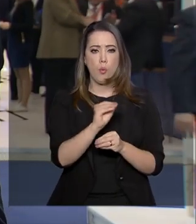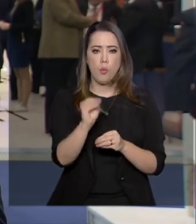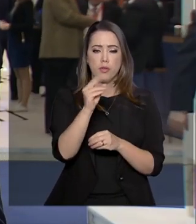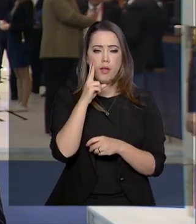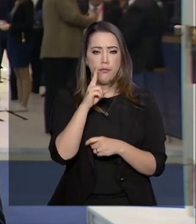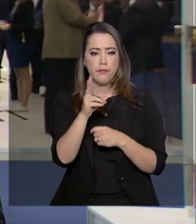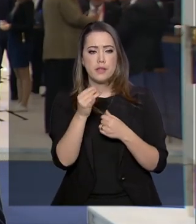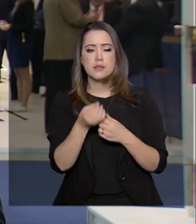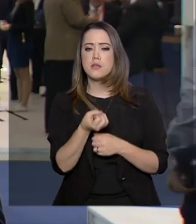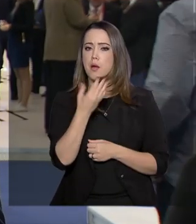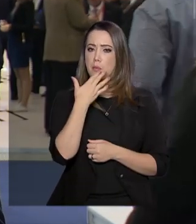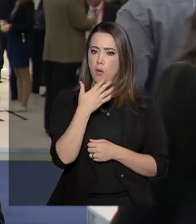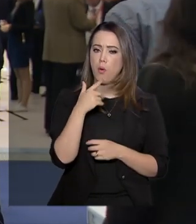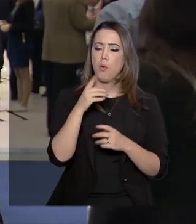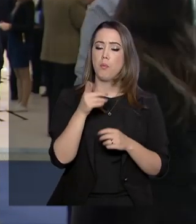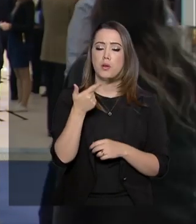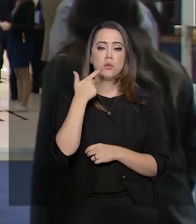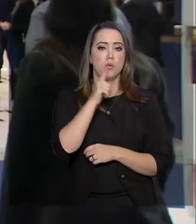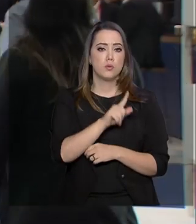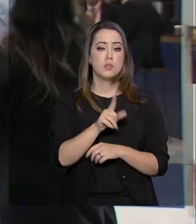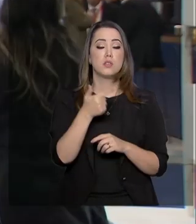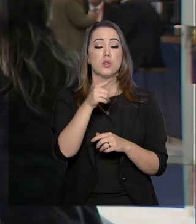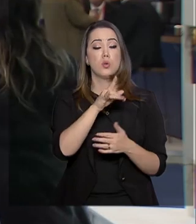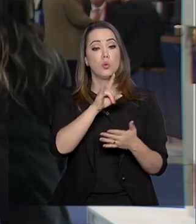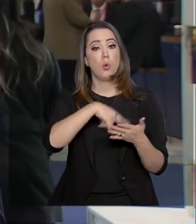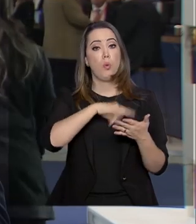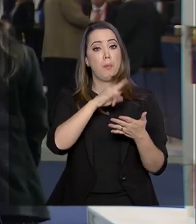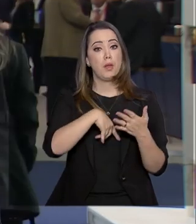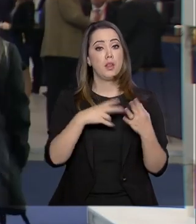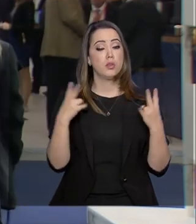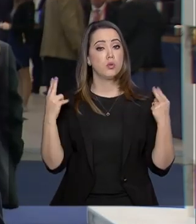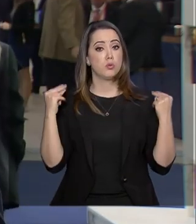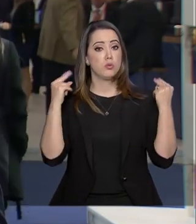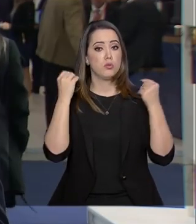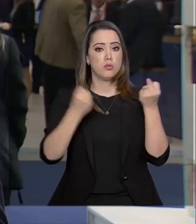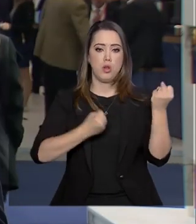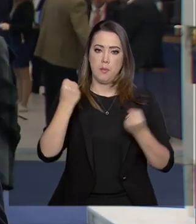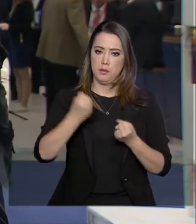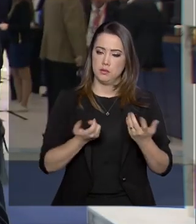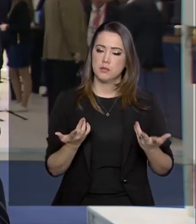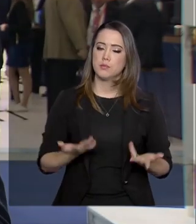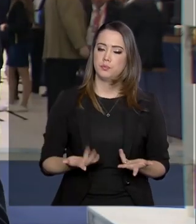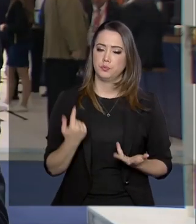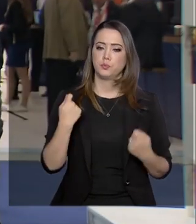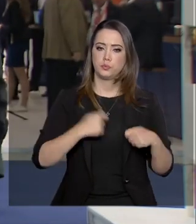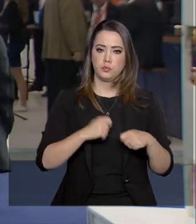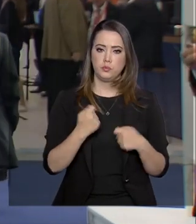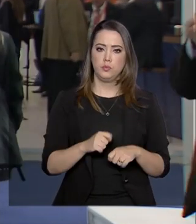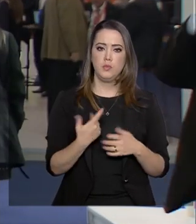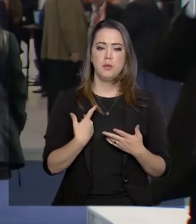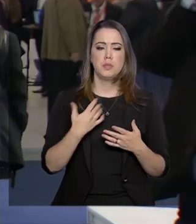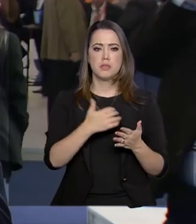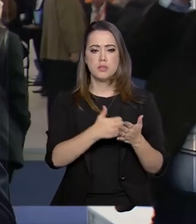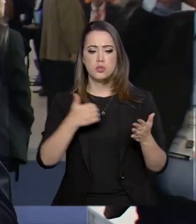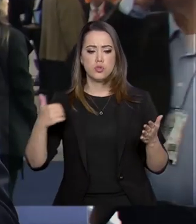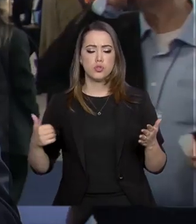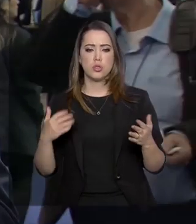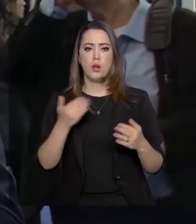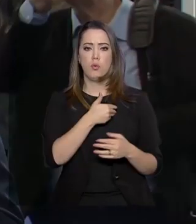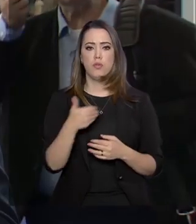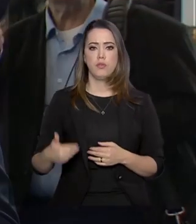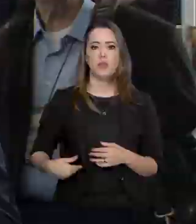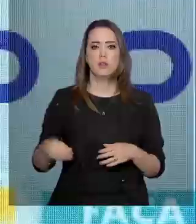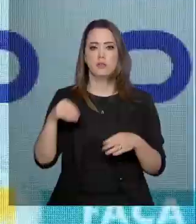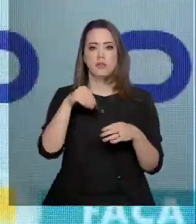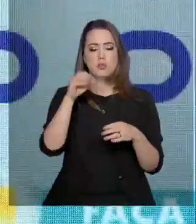renovar a Carteira Nacional de Habilitação. E disse, mais uma vez, que é preciso tirar o peso do Estado da iniciativa